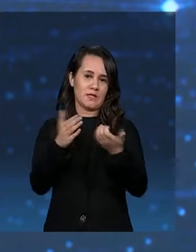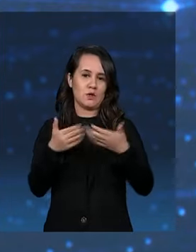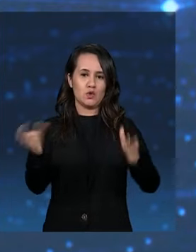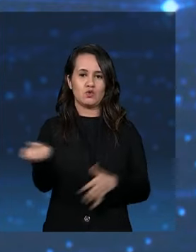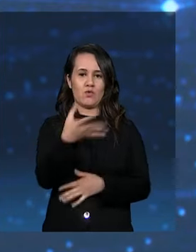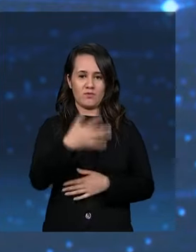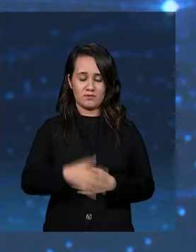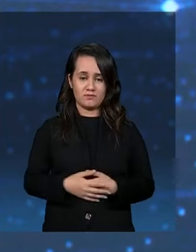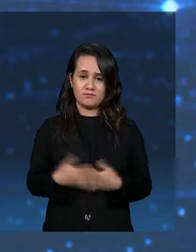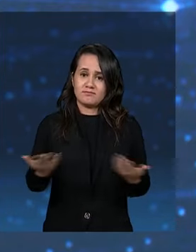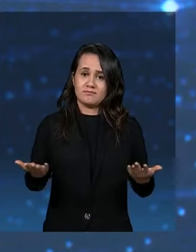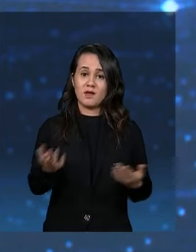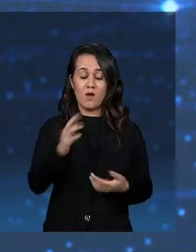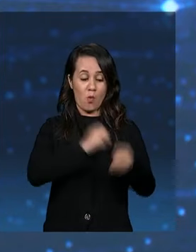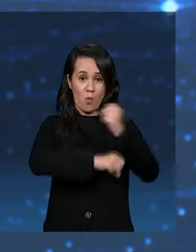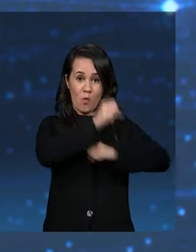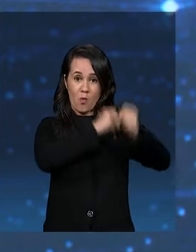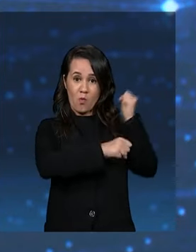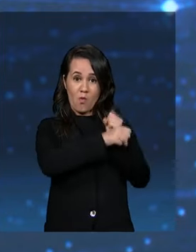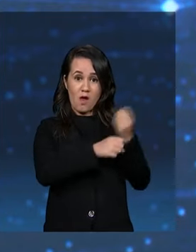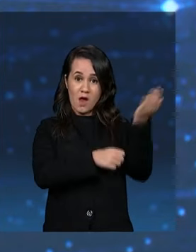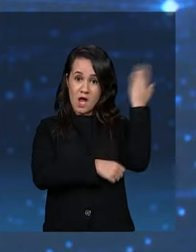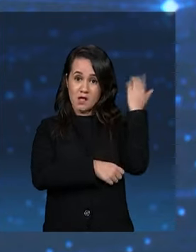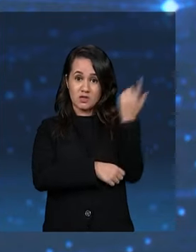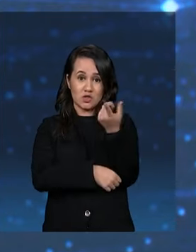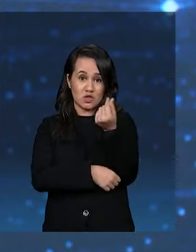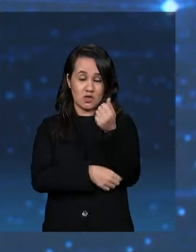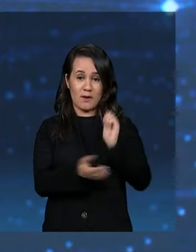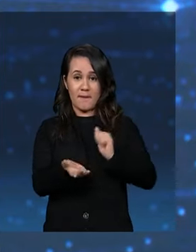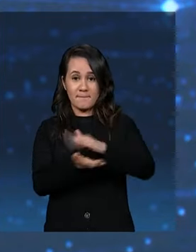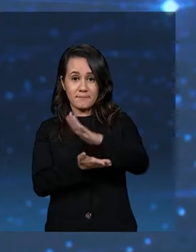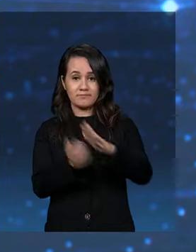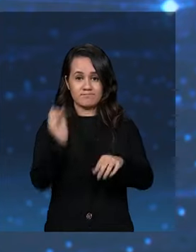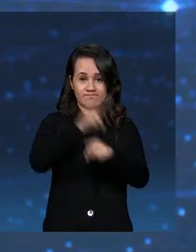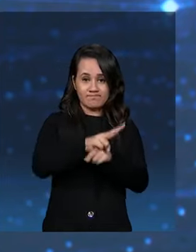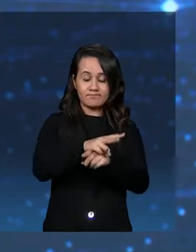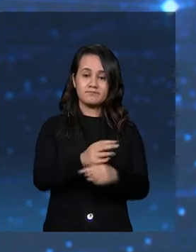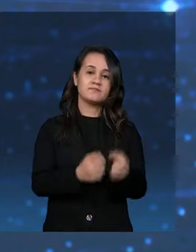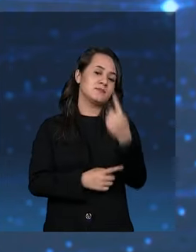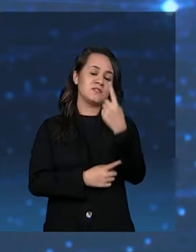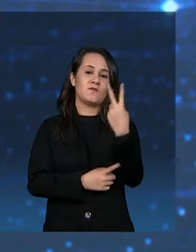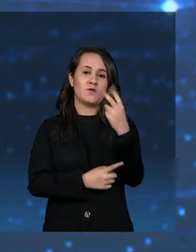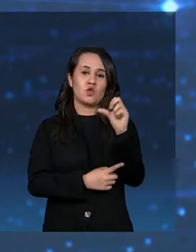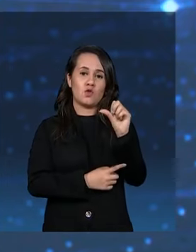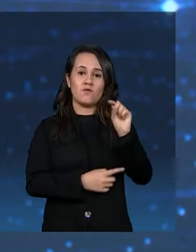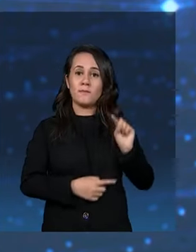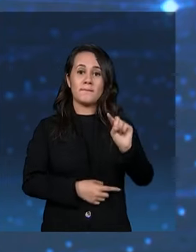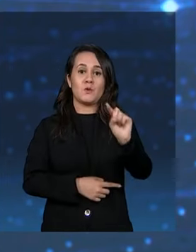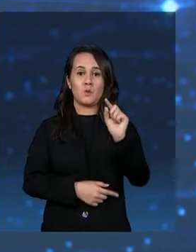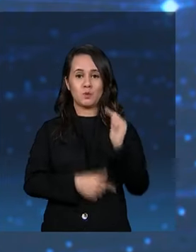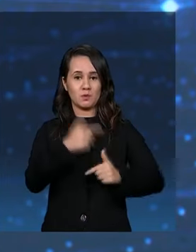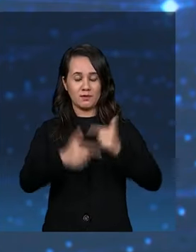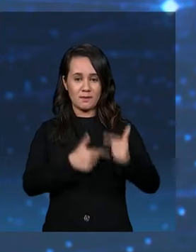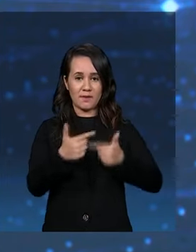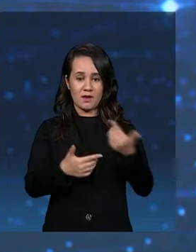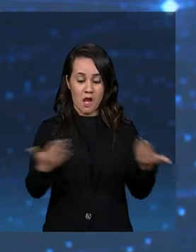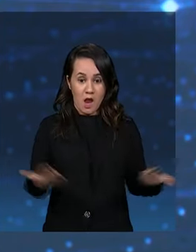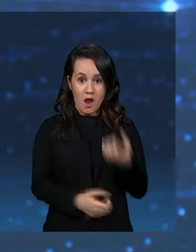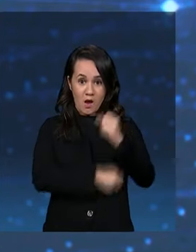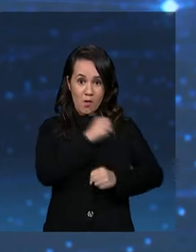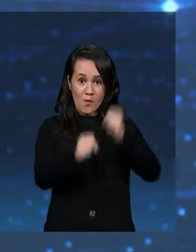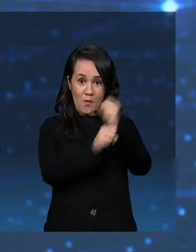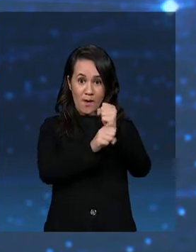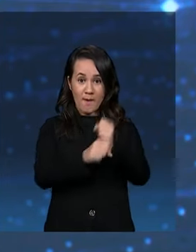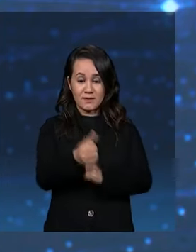E aí o resultado é que no ano passado o saldo positivo entre admissões e demissões foi de 129 mil empregos. E esse ano, só no